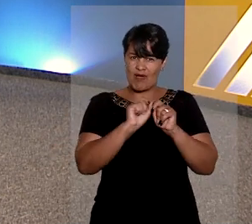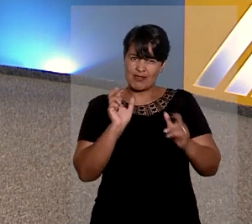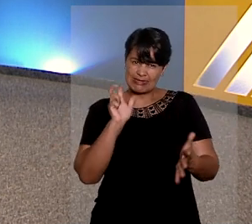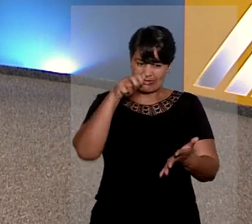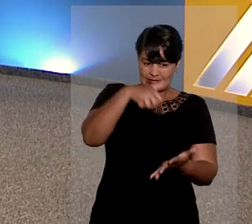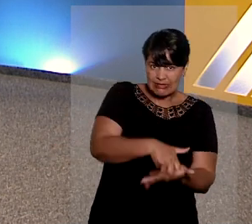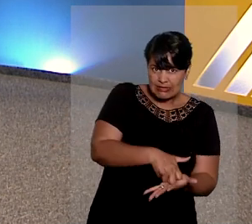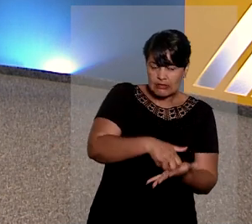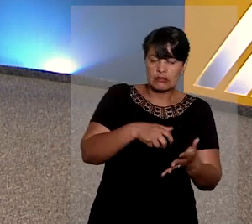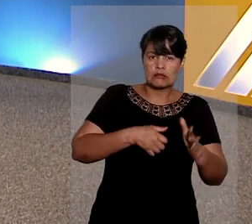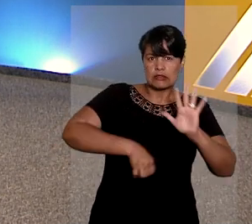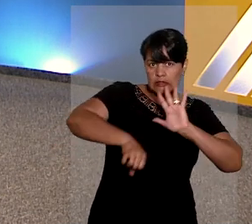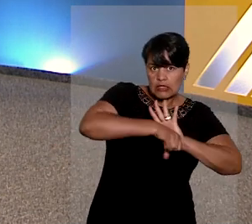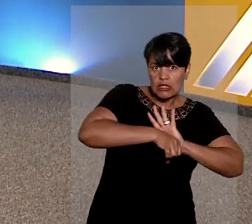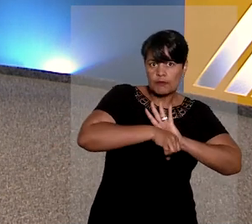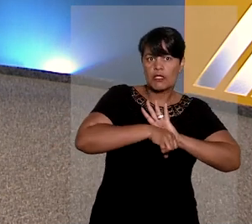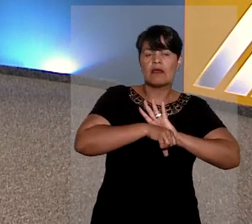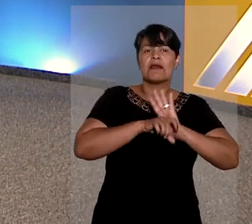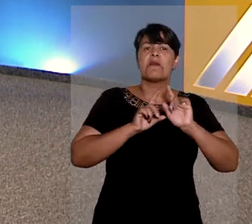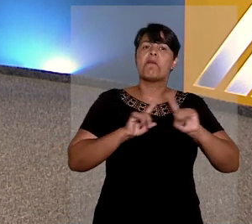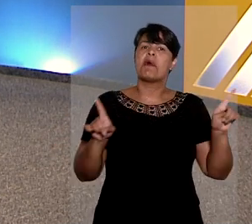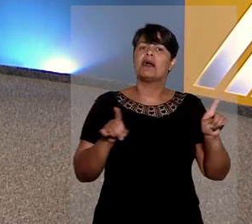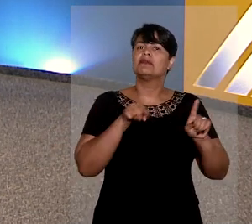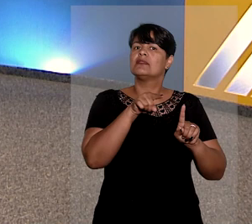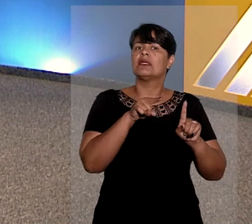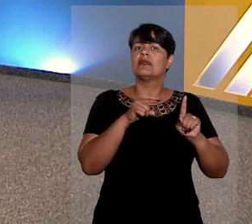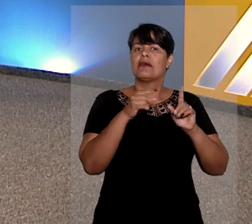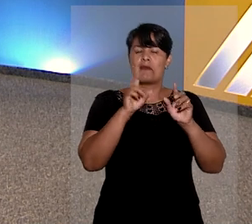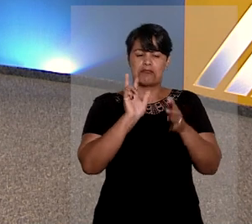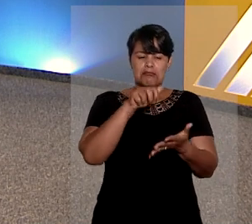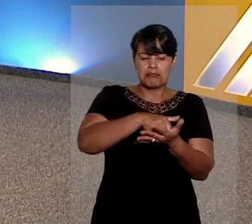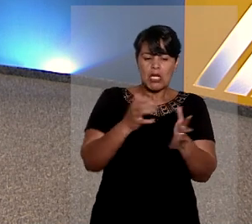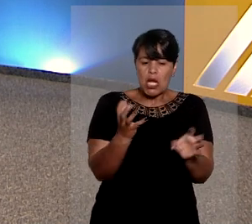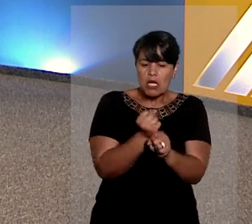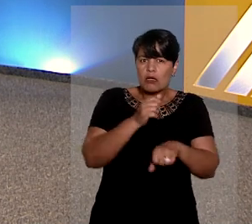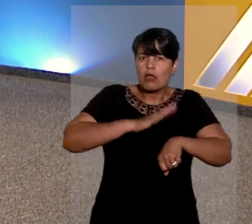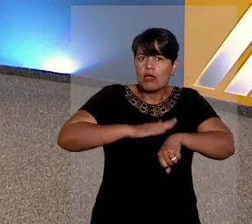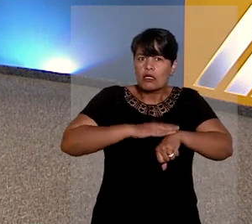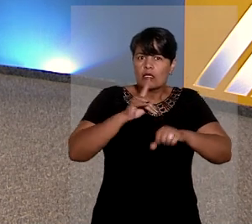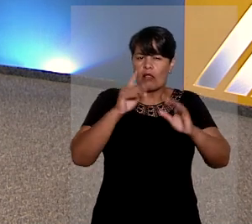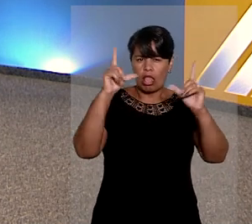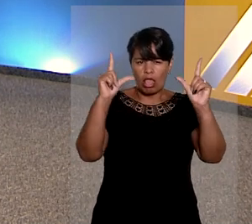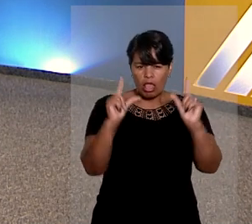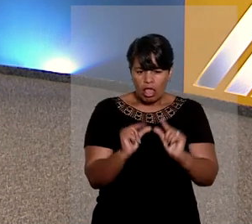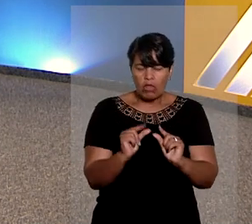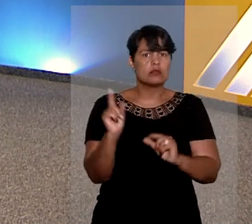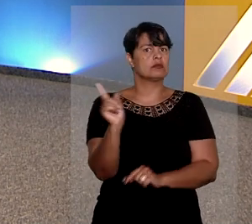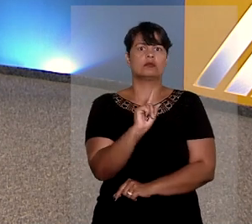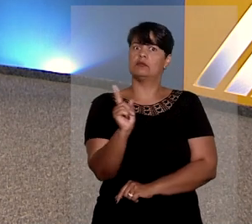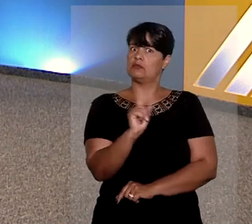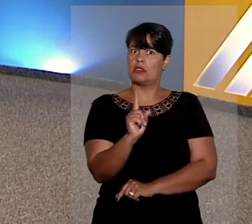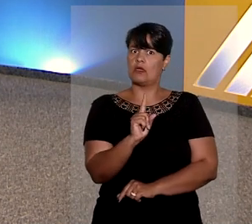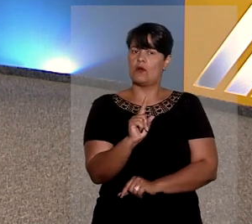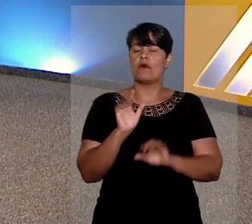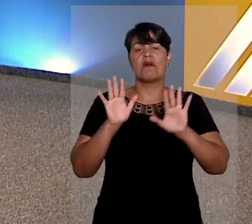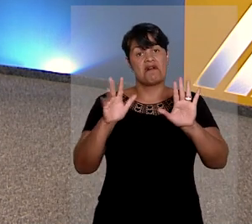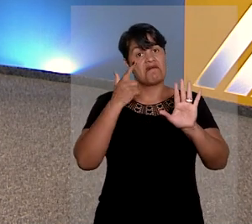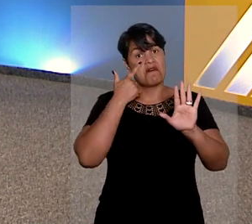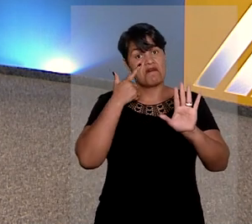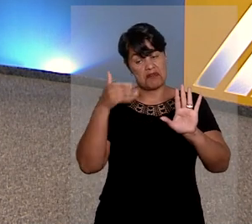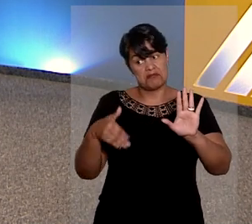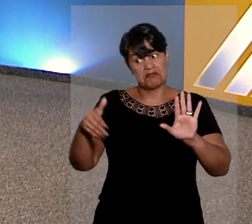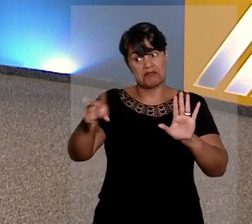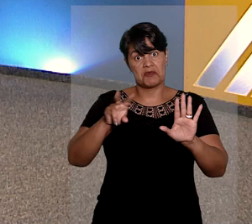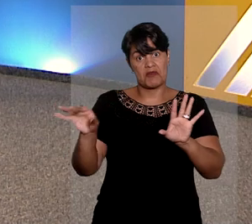conduzir à redução da pena abaixo do mínimo legal. A possível revisão da súmula será julgada pela